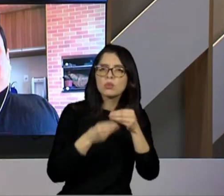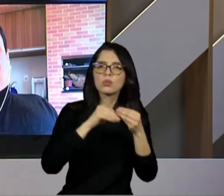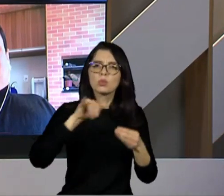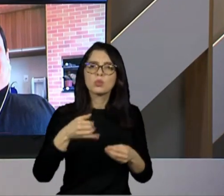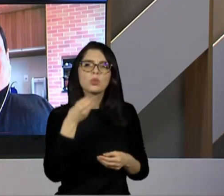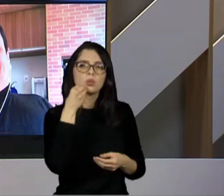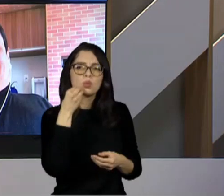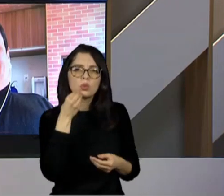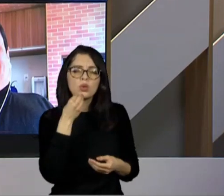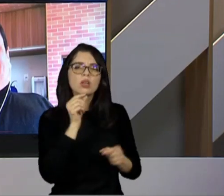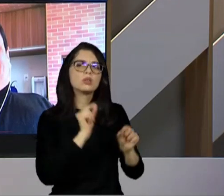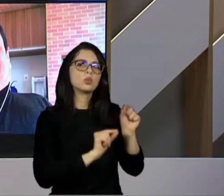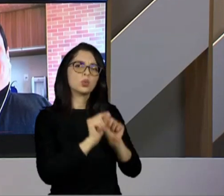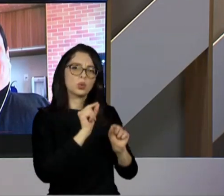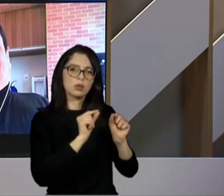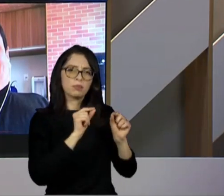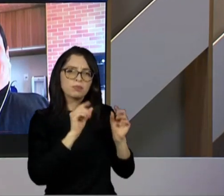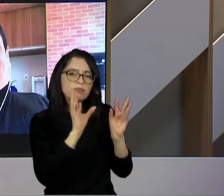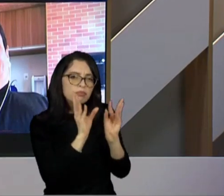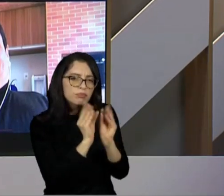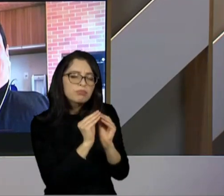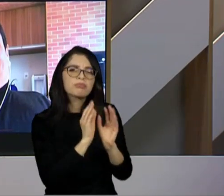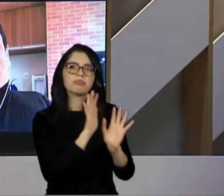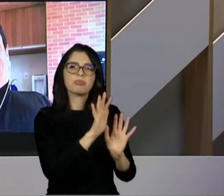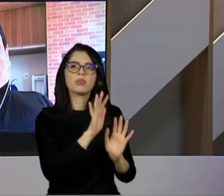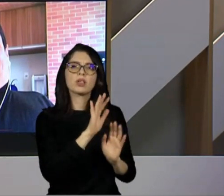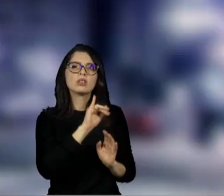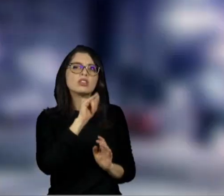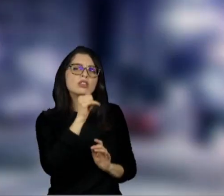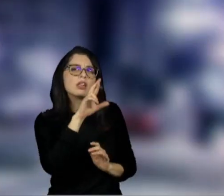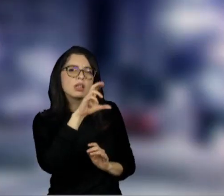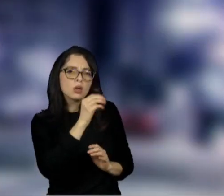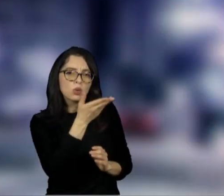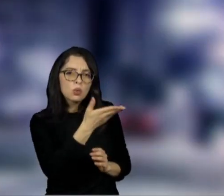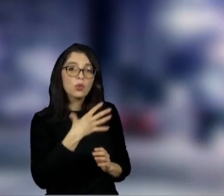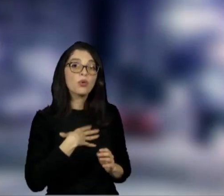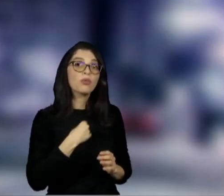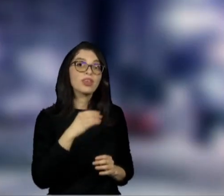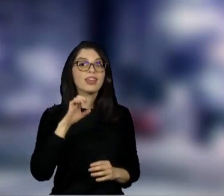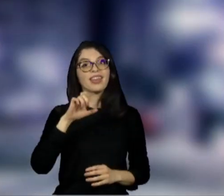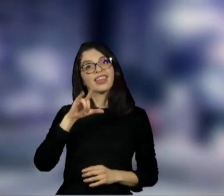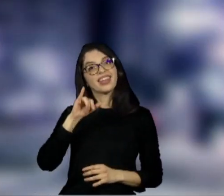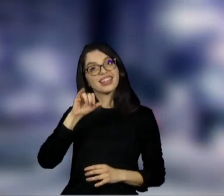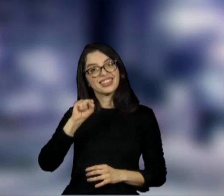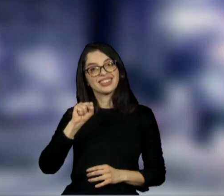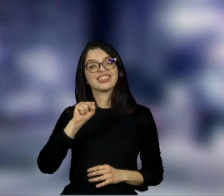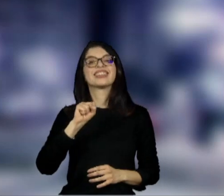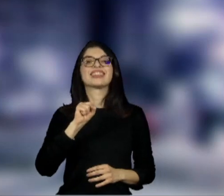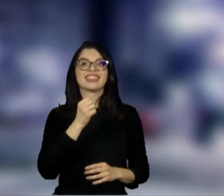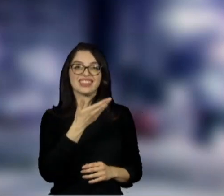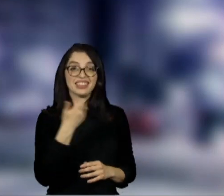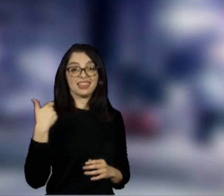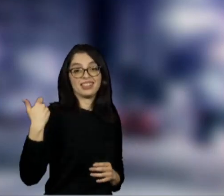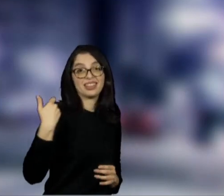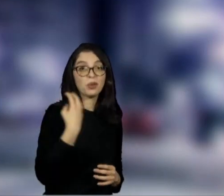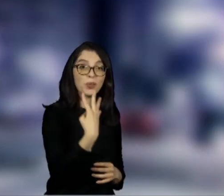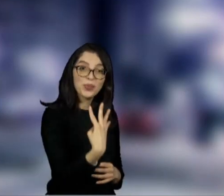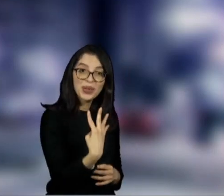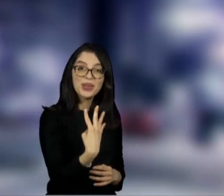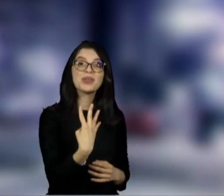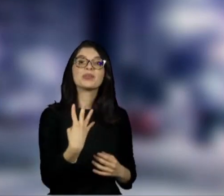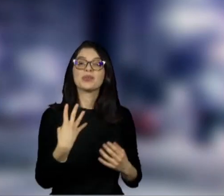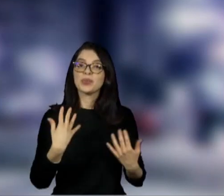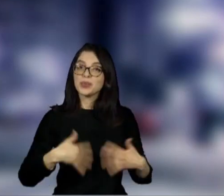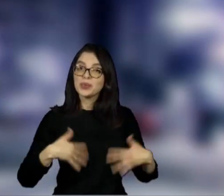falar das famílias? Que tal? Jair, eu sei que você tem a Elis, de quatro anos, que surpreende a cada dia. Eu